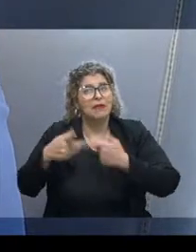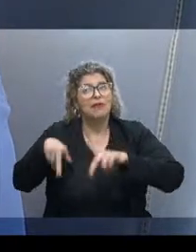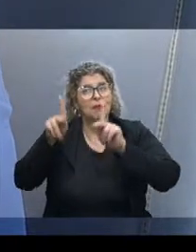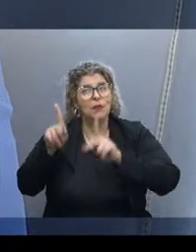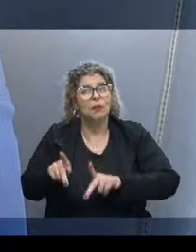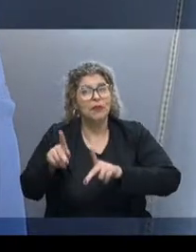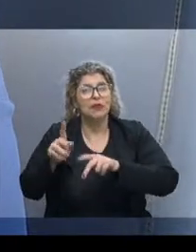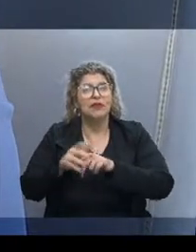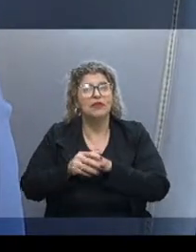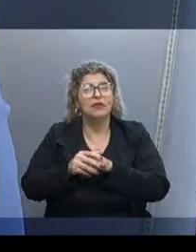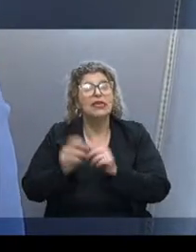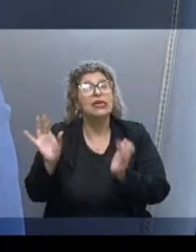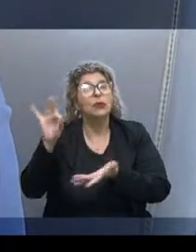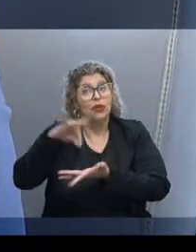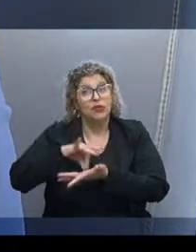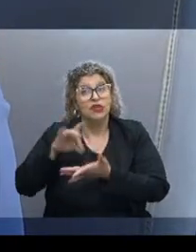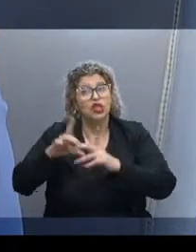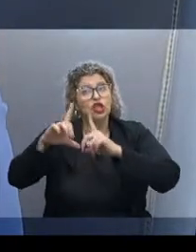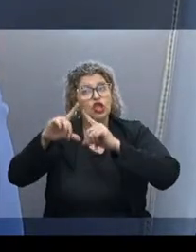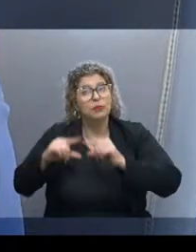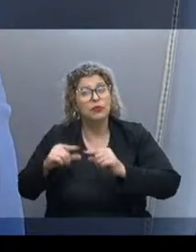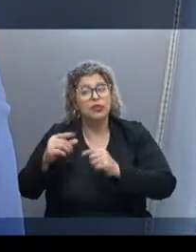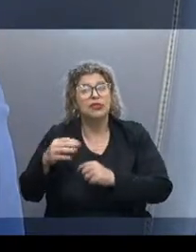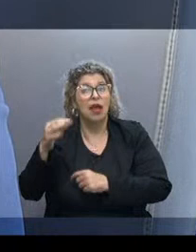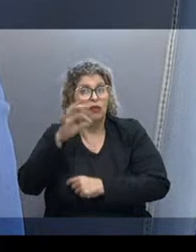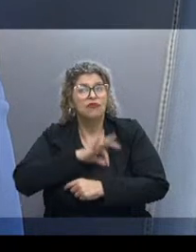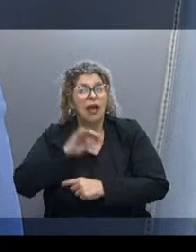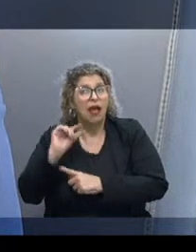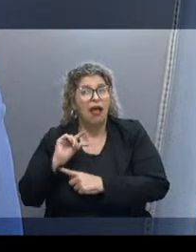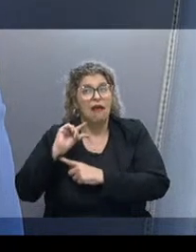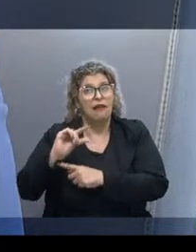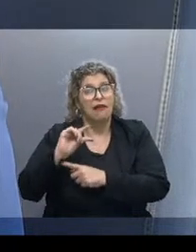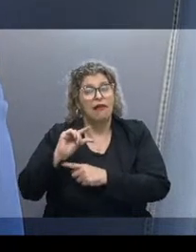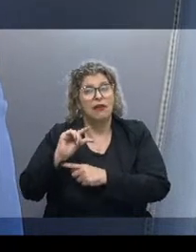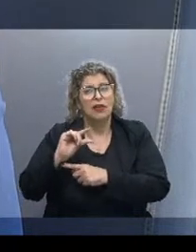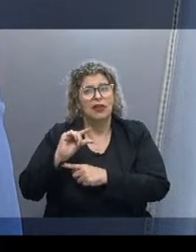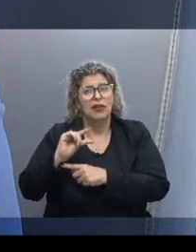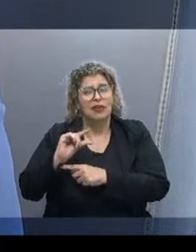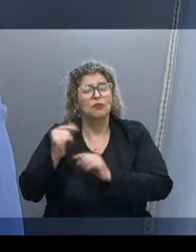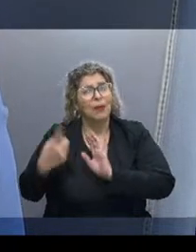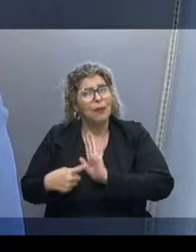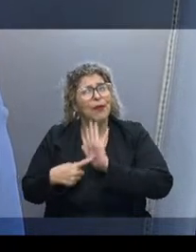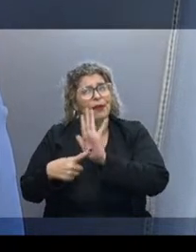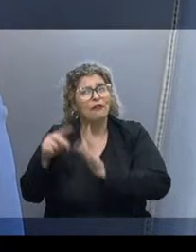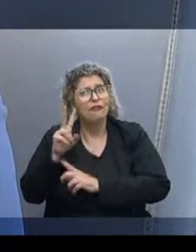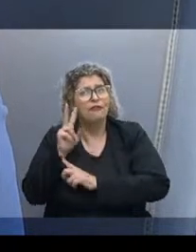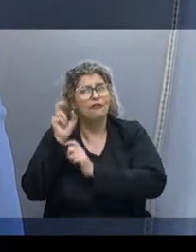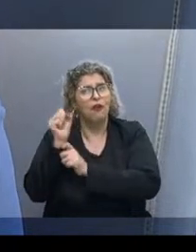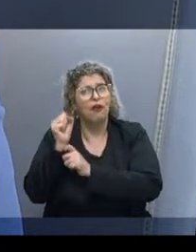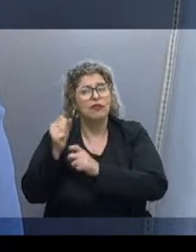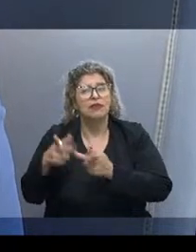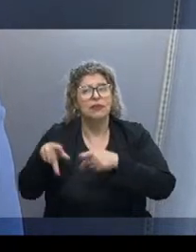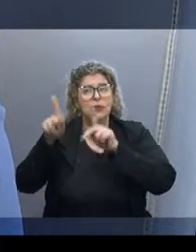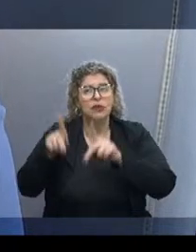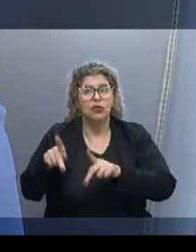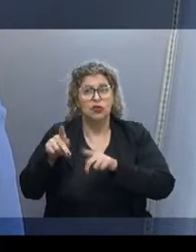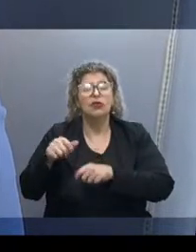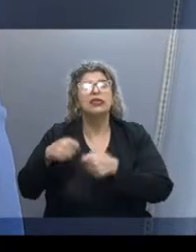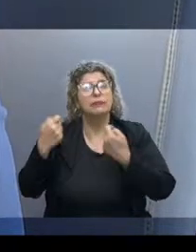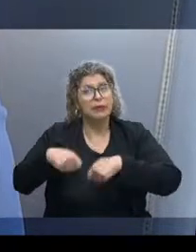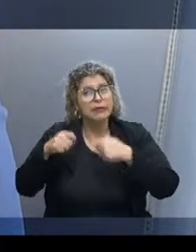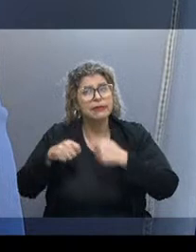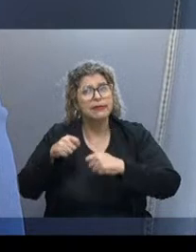com a certeza da diminuição da renda da maioria, de boa parte, uma parte expressiva da população, porque nós sabemos que